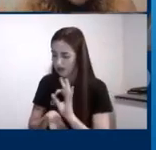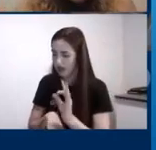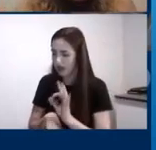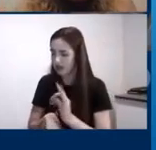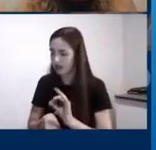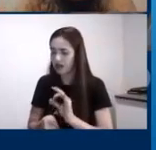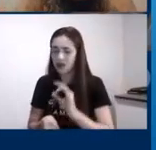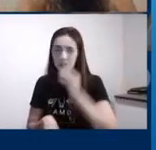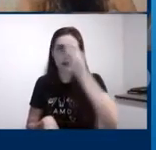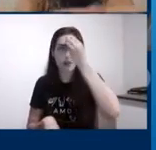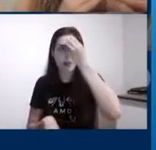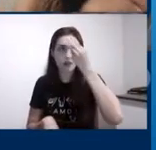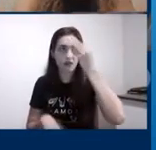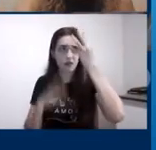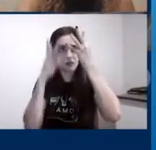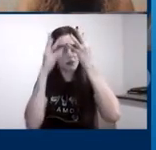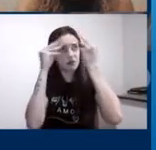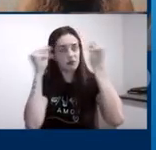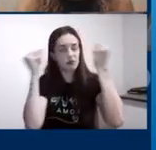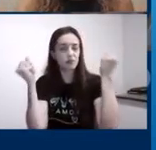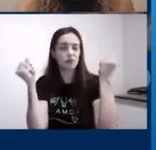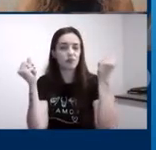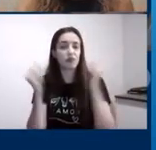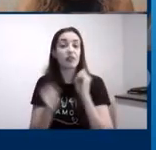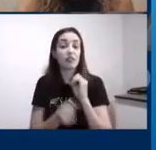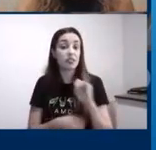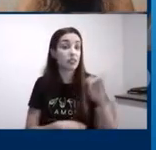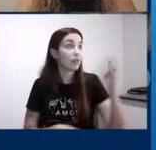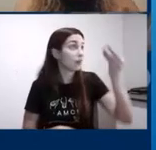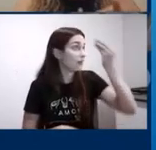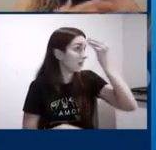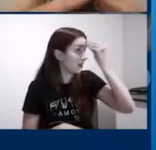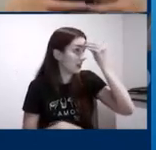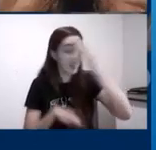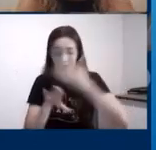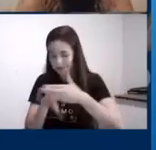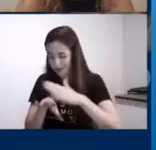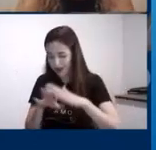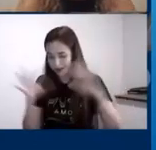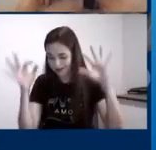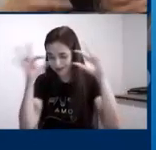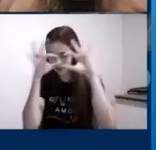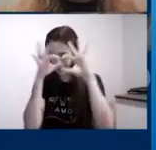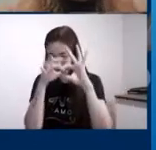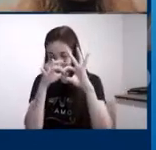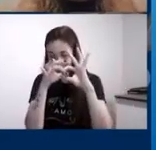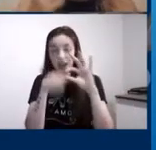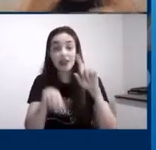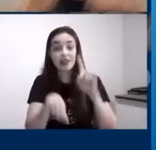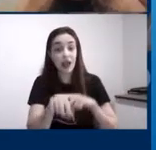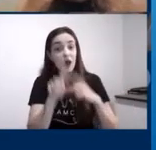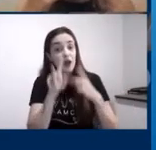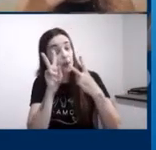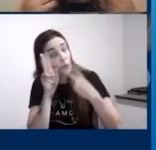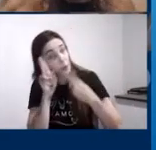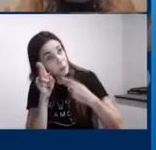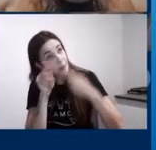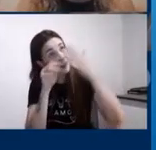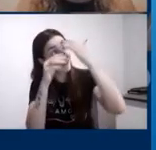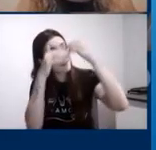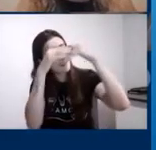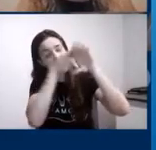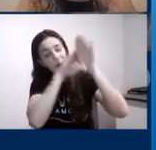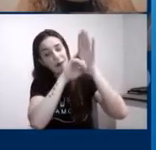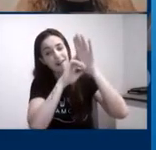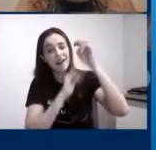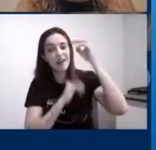armazenar a hora que eu fui para o clube e eu tive uma experiência super gostosa super prazerosa super intensa